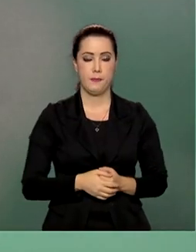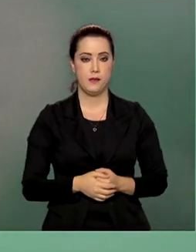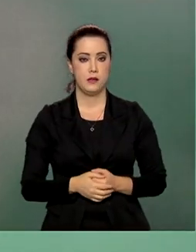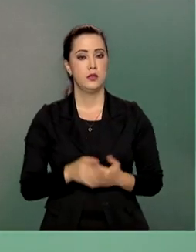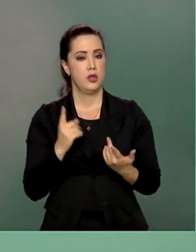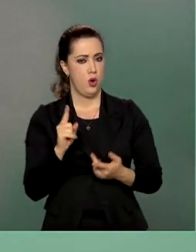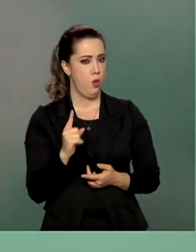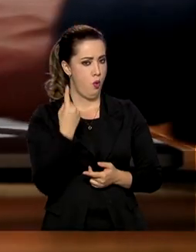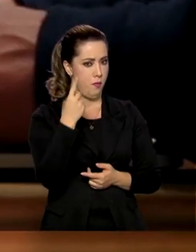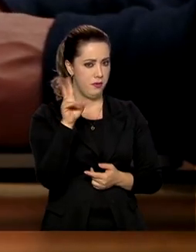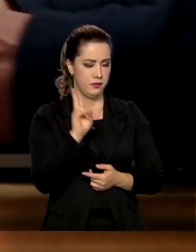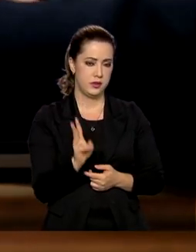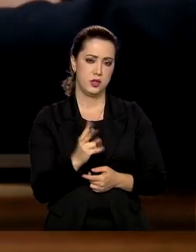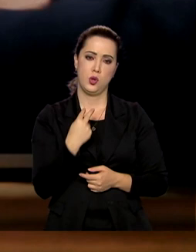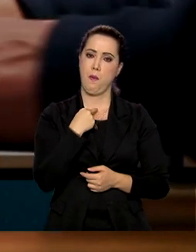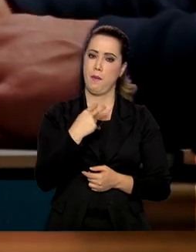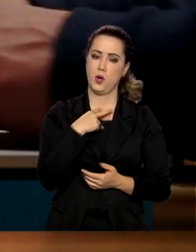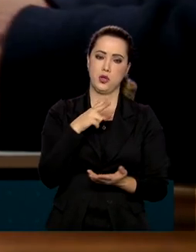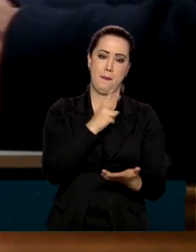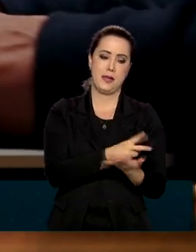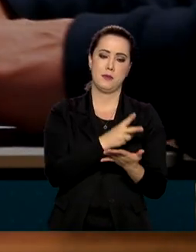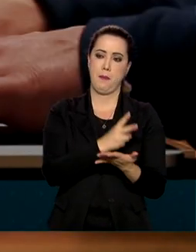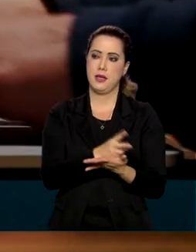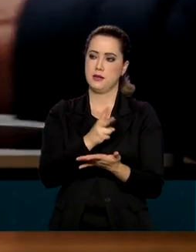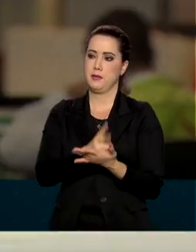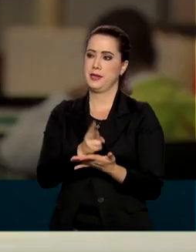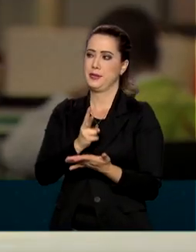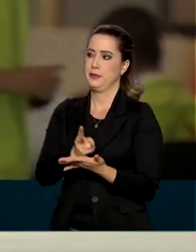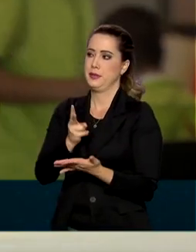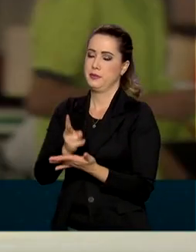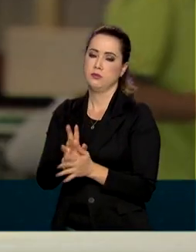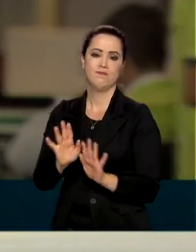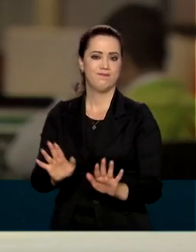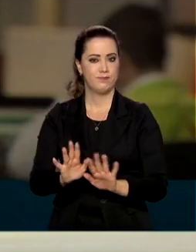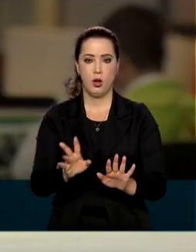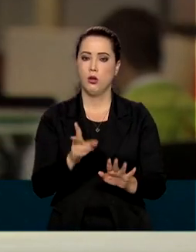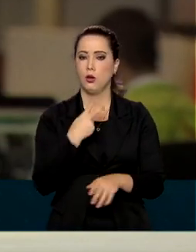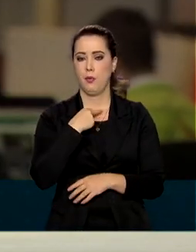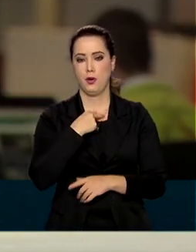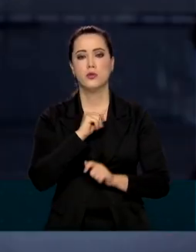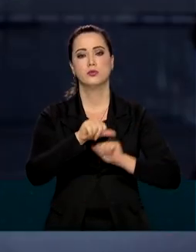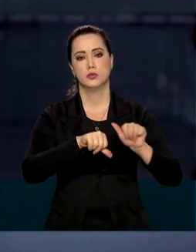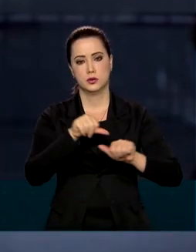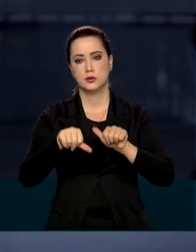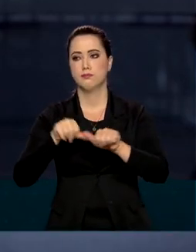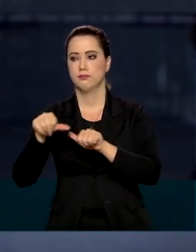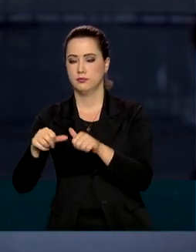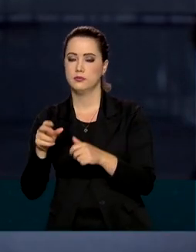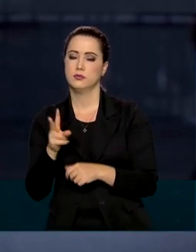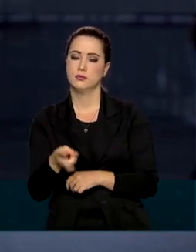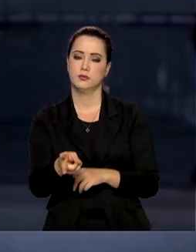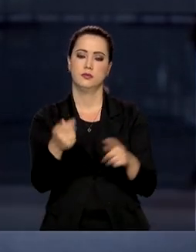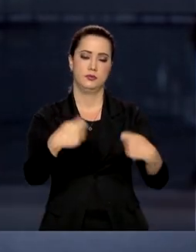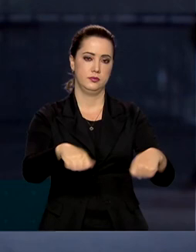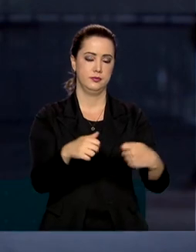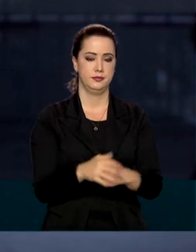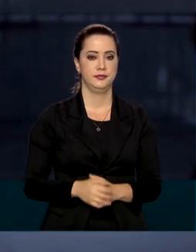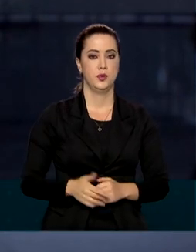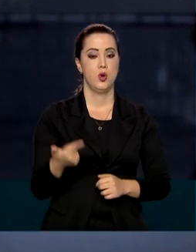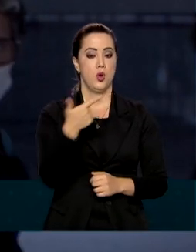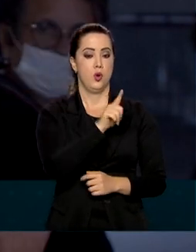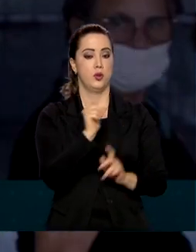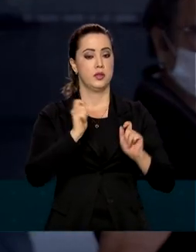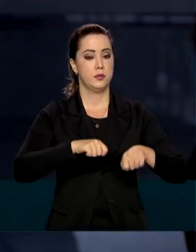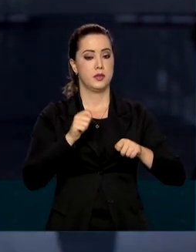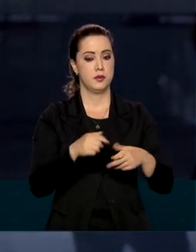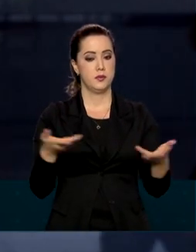chave é única, por isso não é possível cadastrar a mesma informação em duas contas diferentes. Outra funcionalidade prevista para